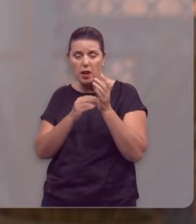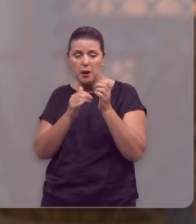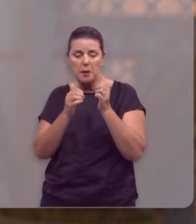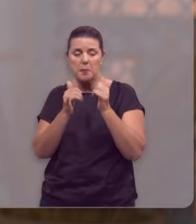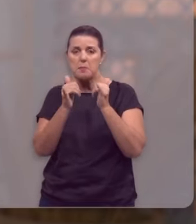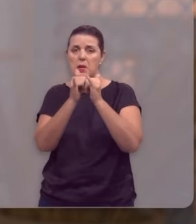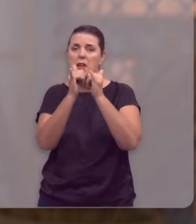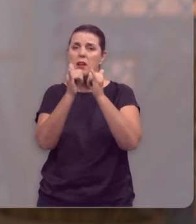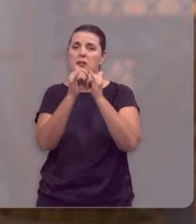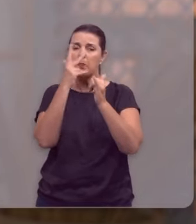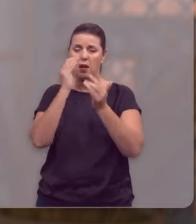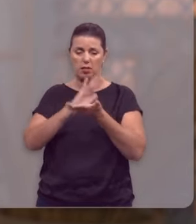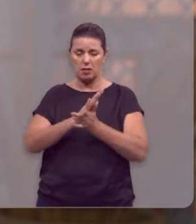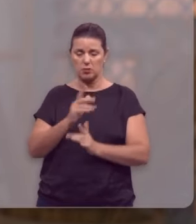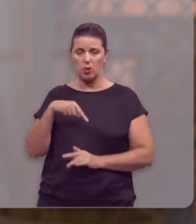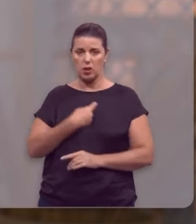você.